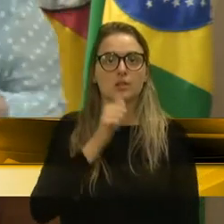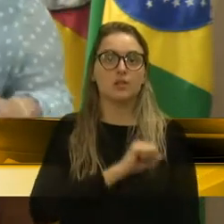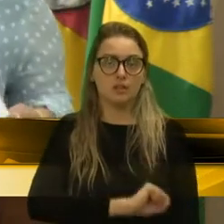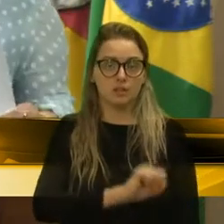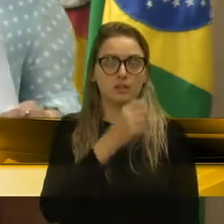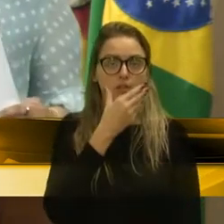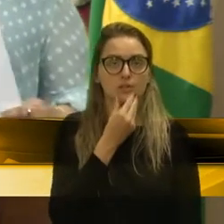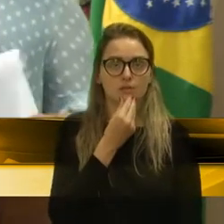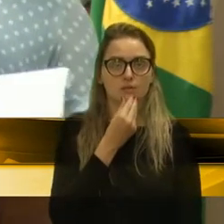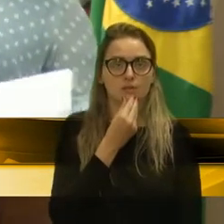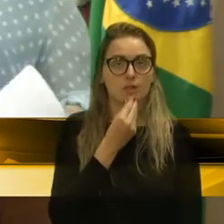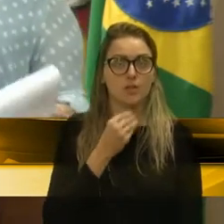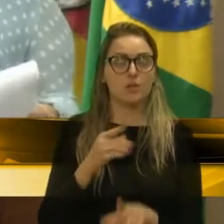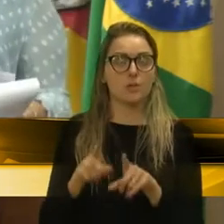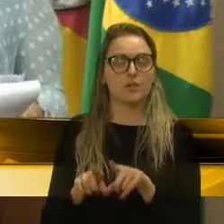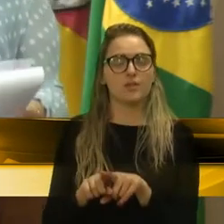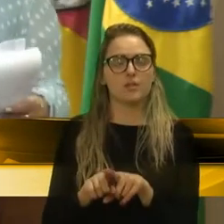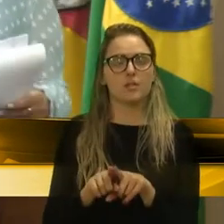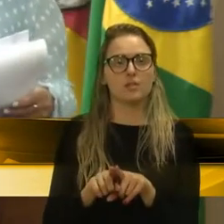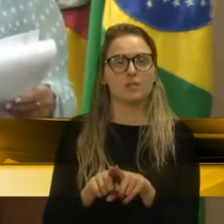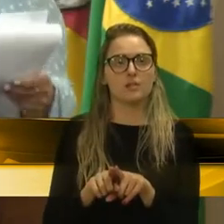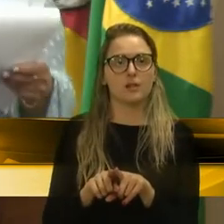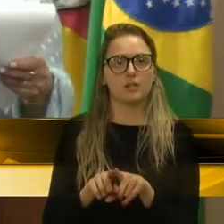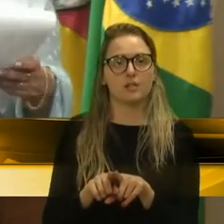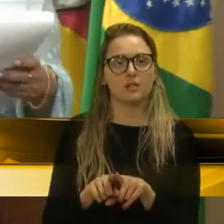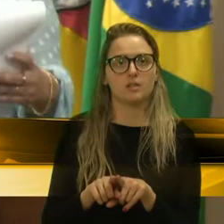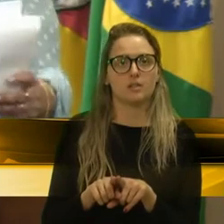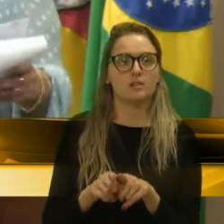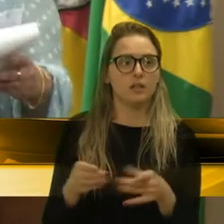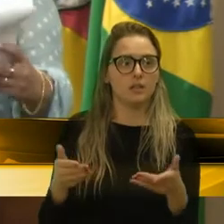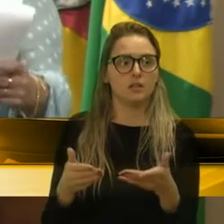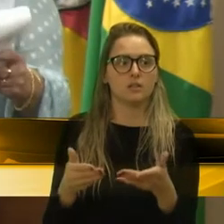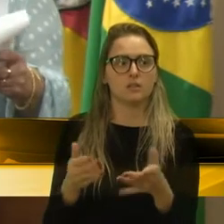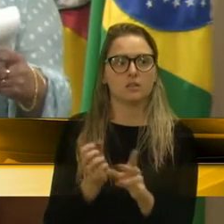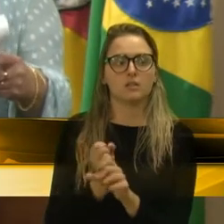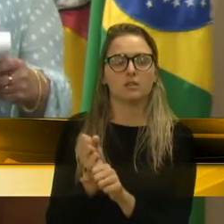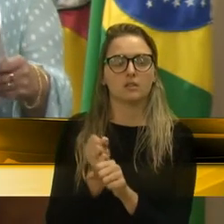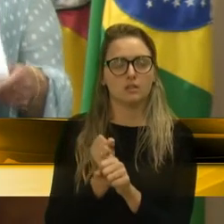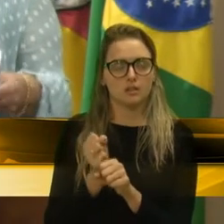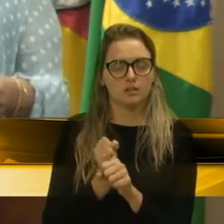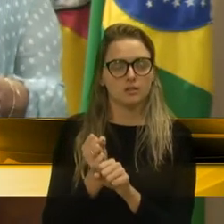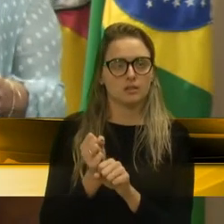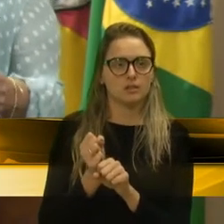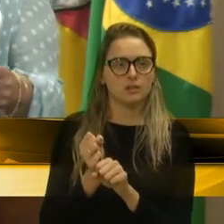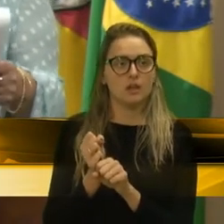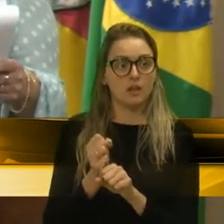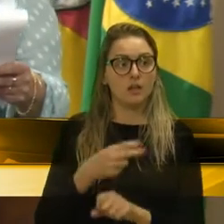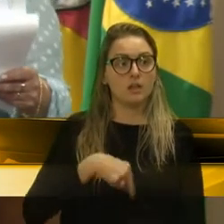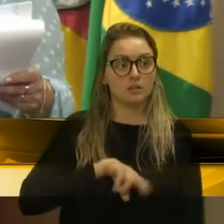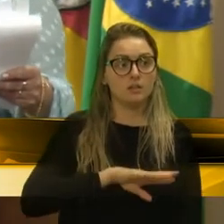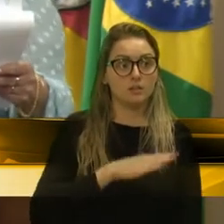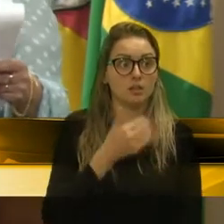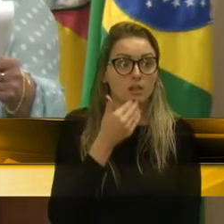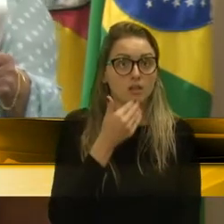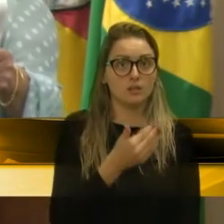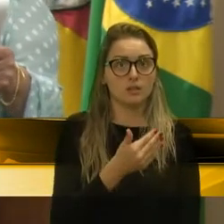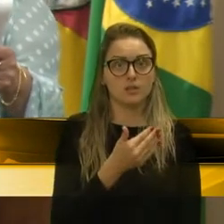para esse caso, esse ano, esse ano, nós fizemos, pedimos coleta de lixo,